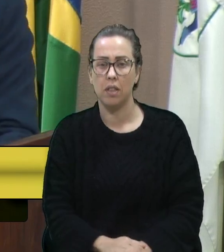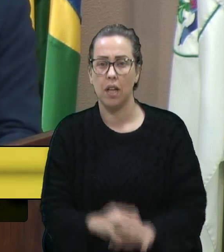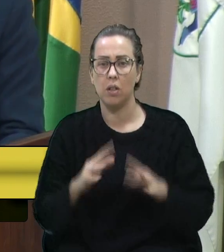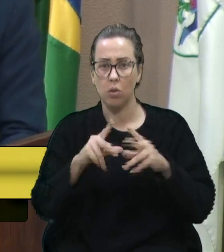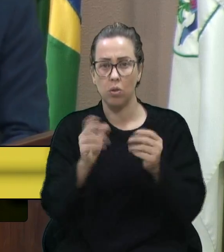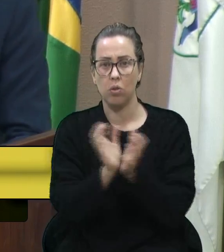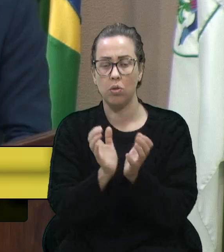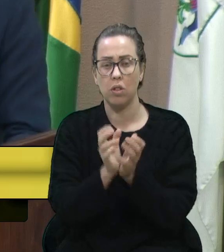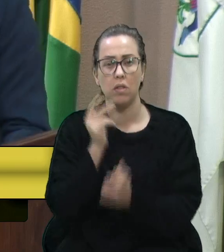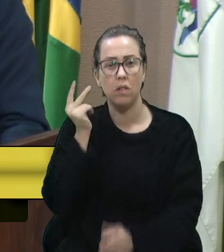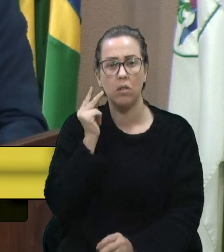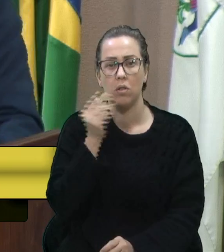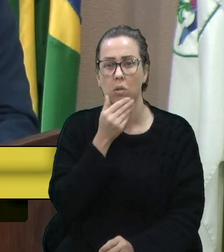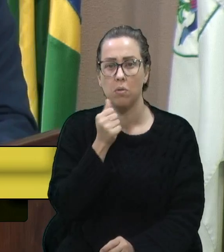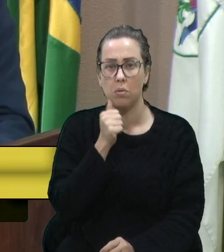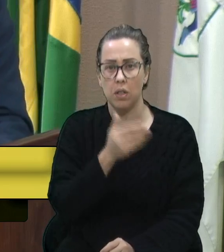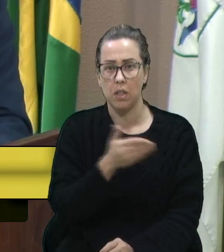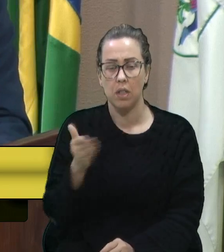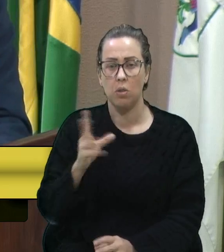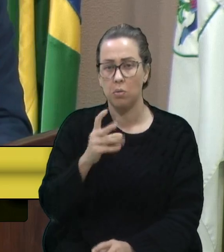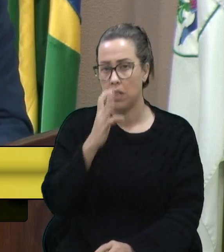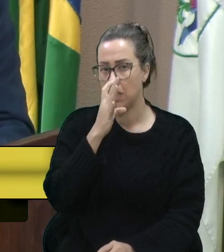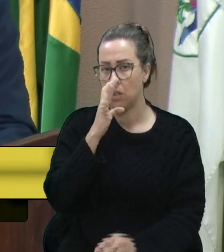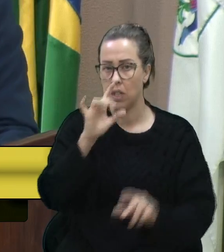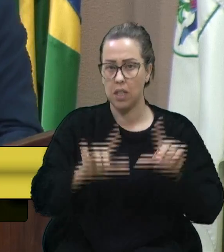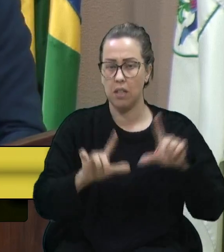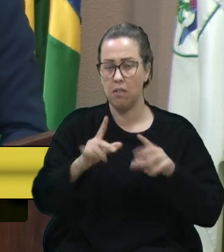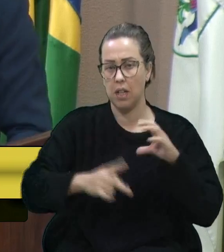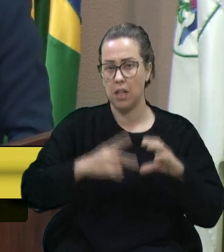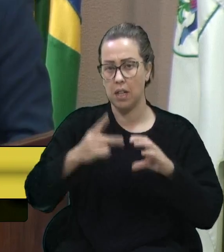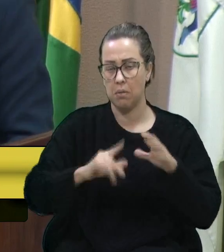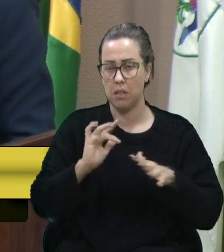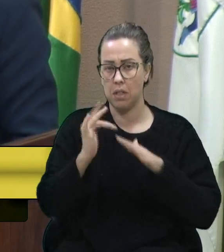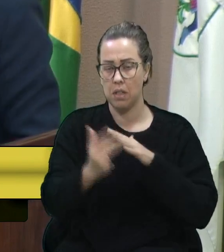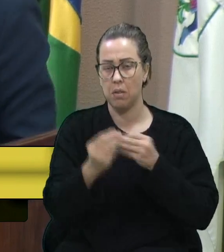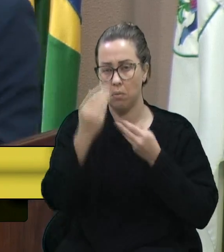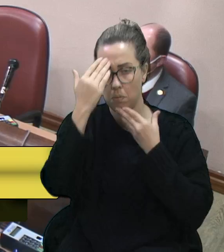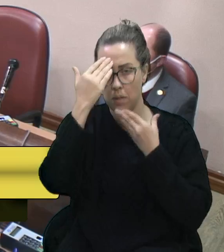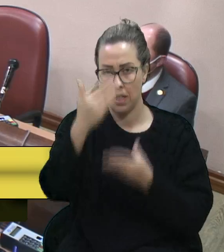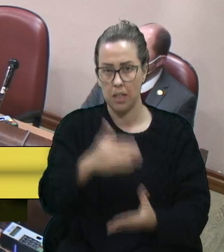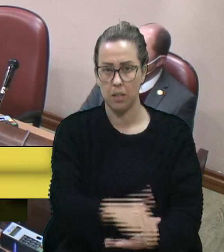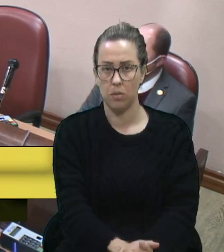vereadores e vereadoras, e a você que está nos prestigiando pela TV Câmara e demais redes sociais. Meu muito obrigado. Em declaração.